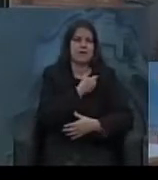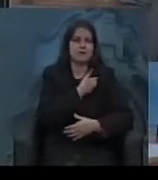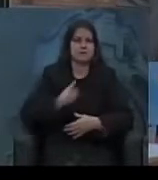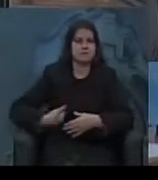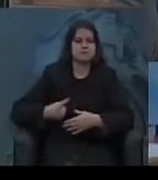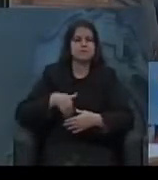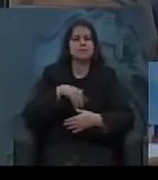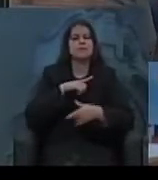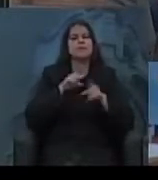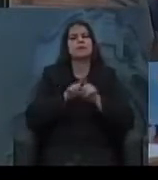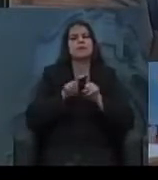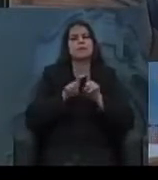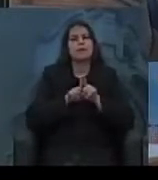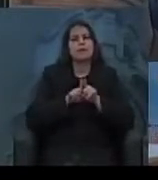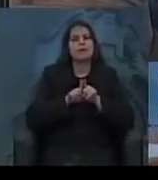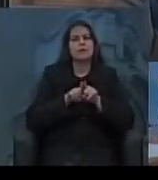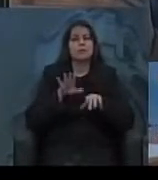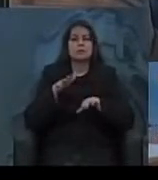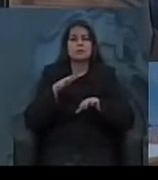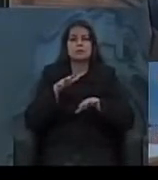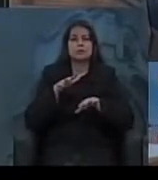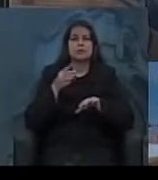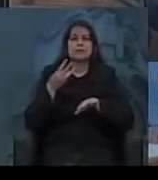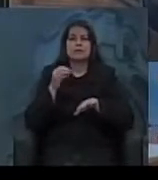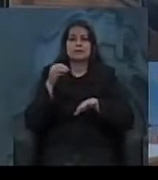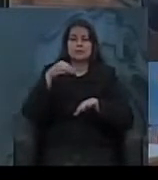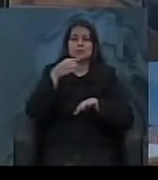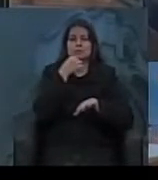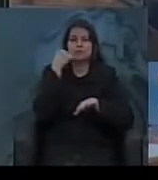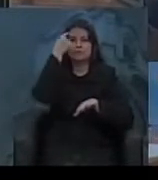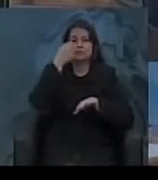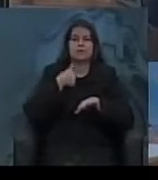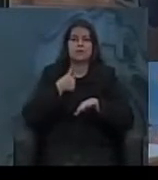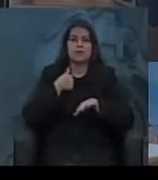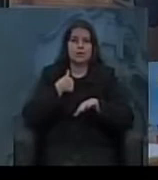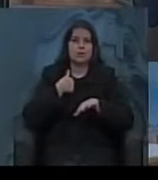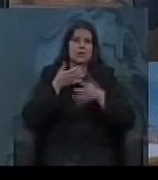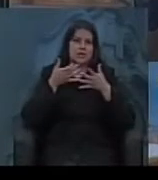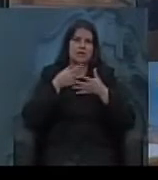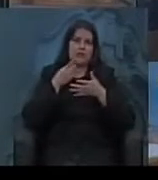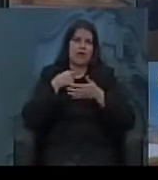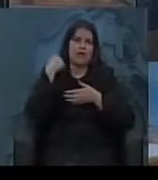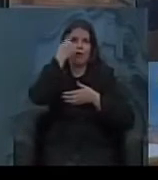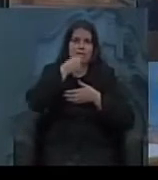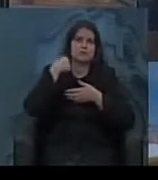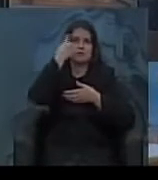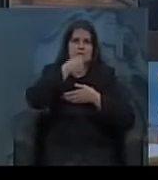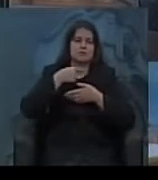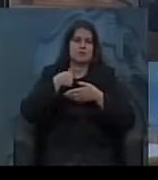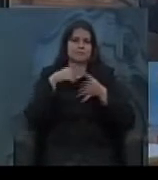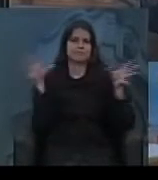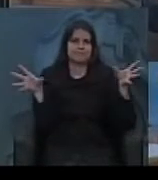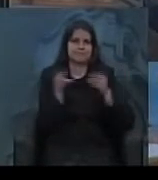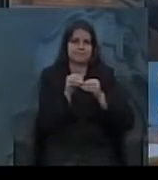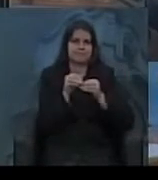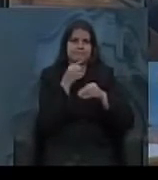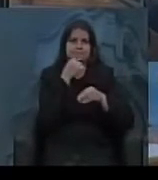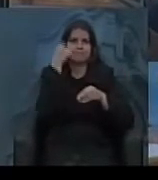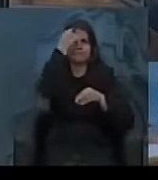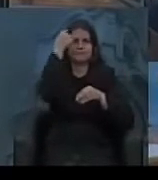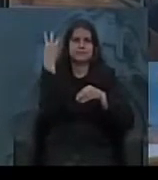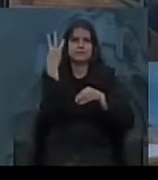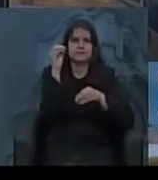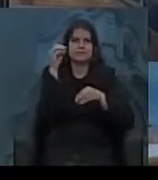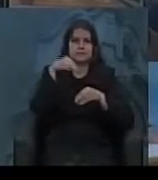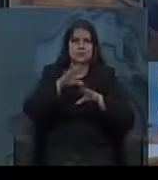de eu começar... foi me dado mais ou menos uns 30 minutos. Eu vou tentar, então, reduzir uma palestra que, de repente, eu podia falar horas e horas aqui. Eu vou tentar condensar